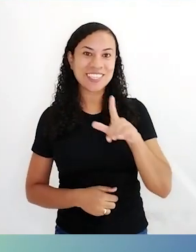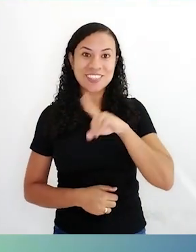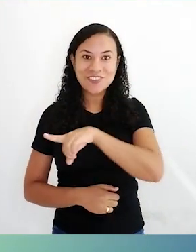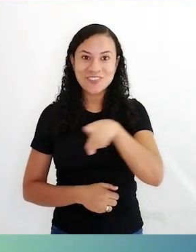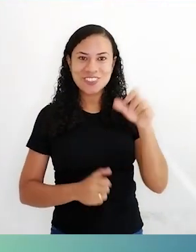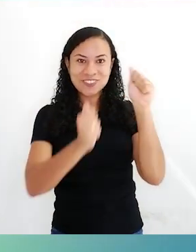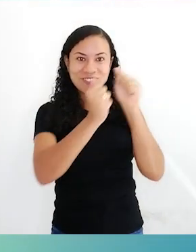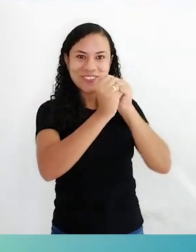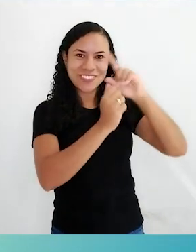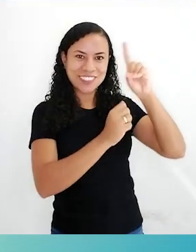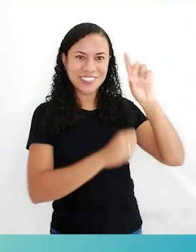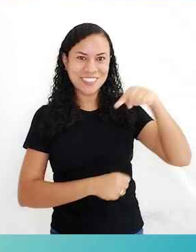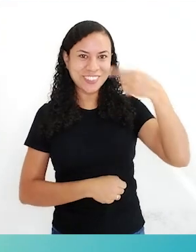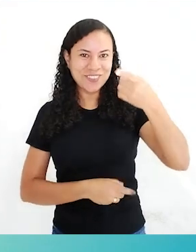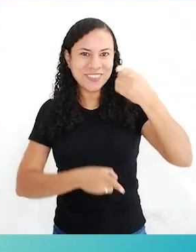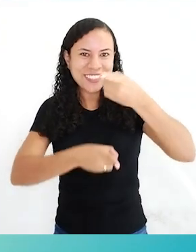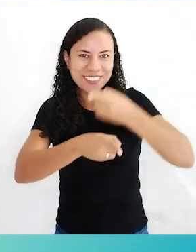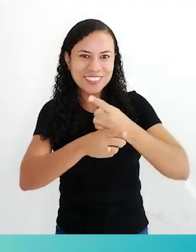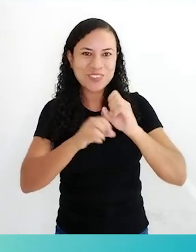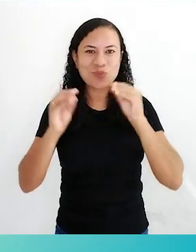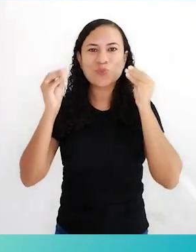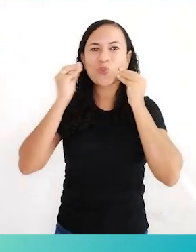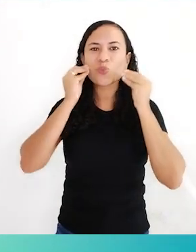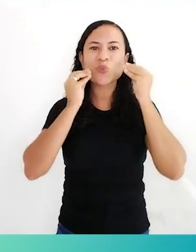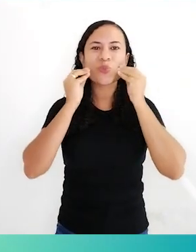e até a próxima! Beijos!